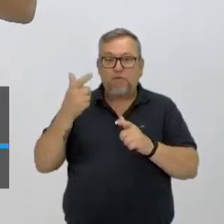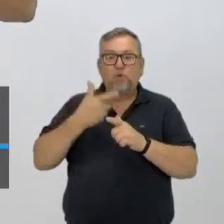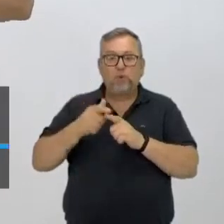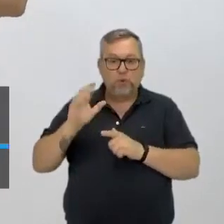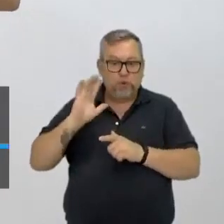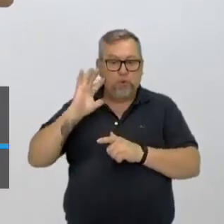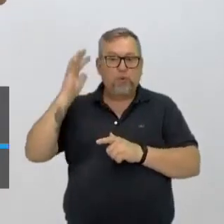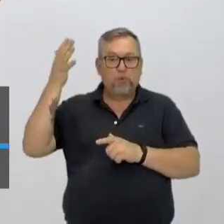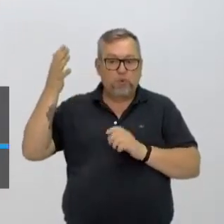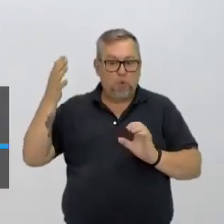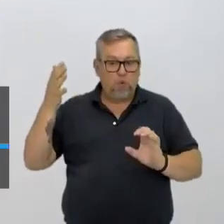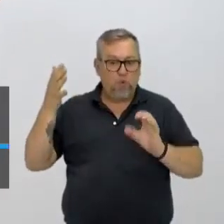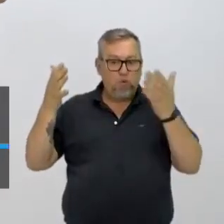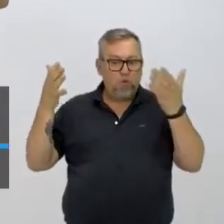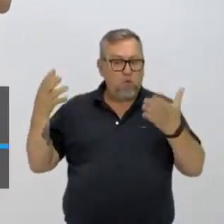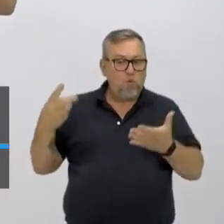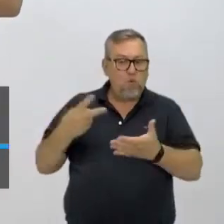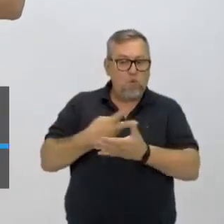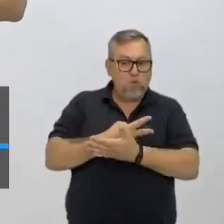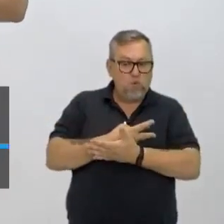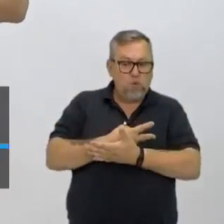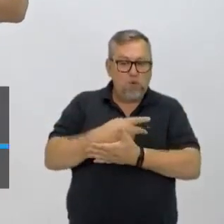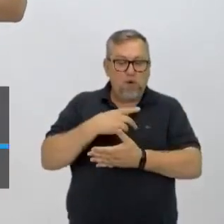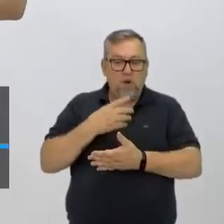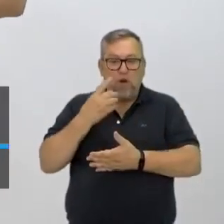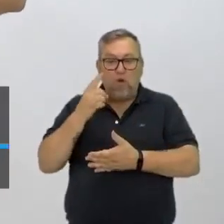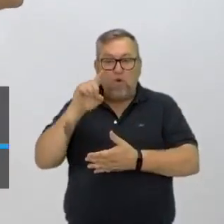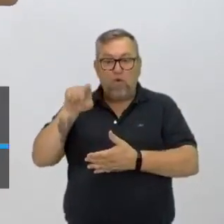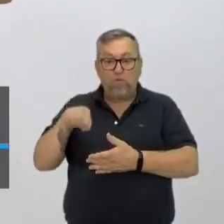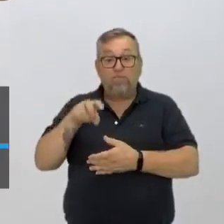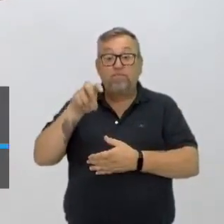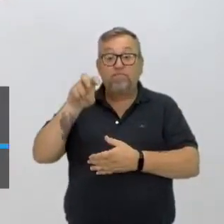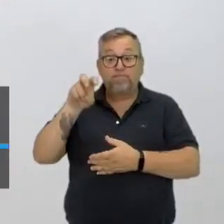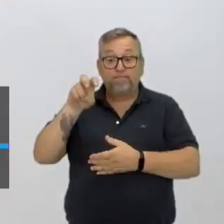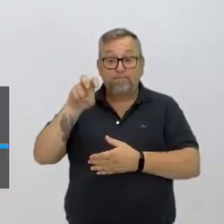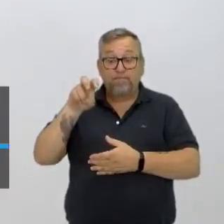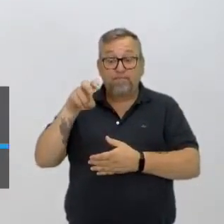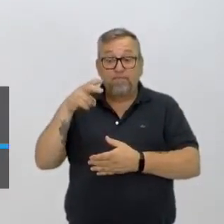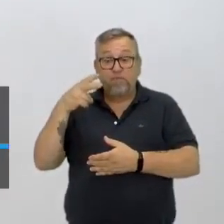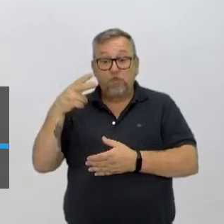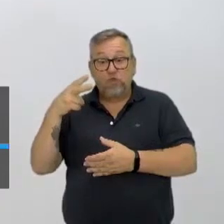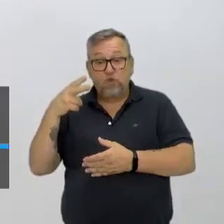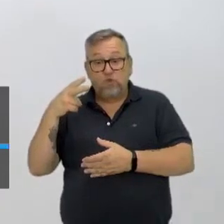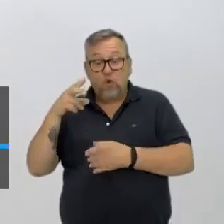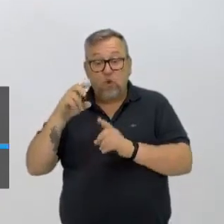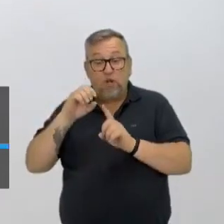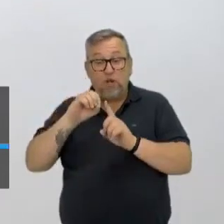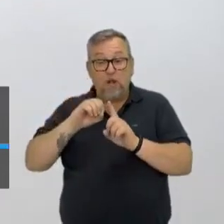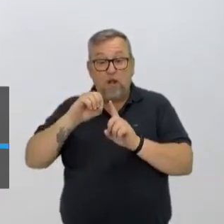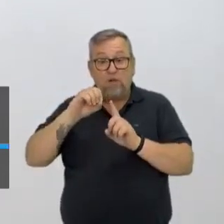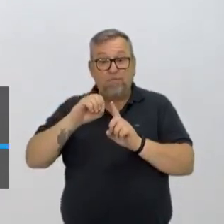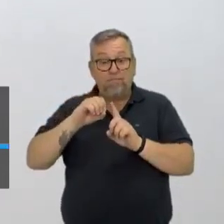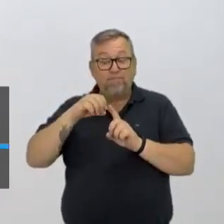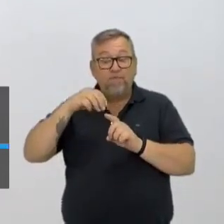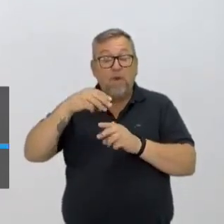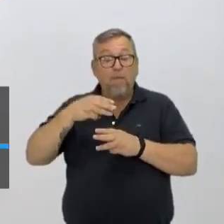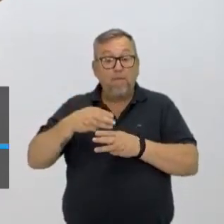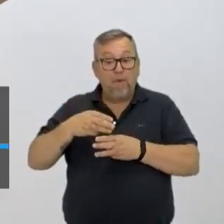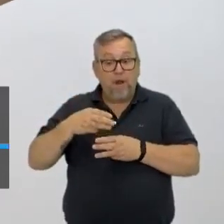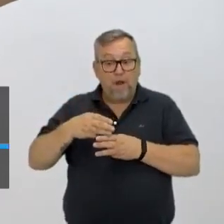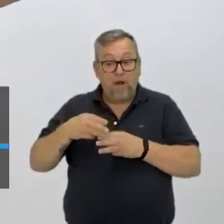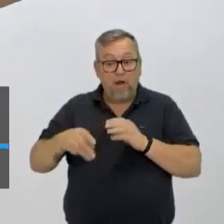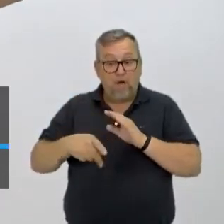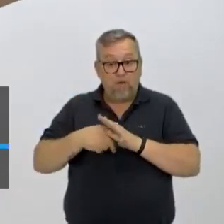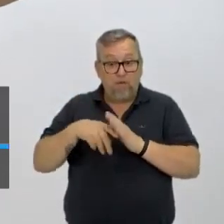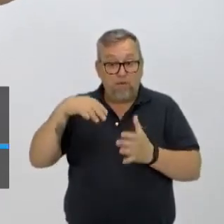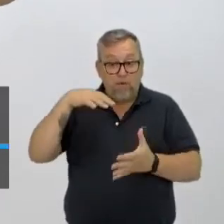já ocorrem, ela está entre 1,5 e 2 graus na temperatura média do planeta. Essa é